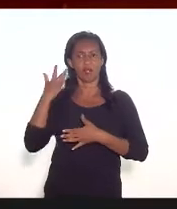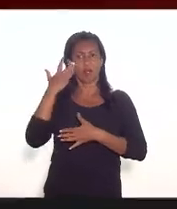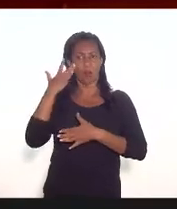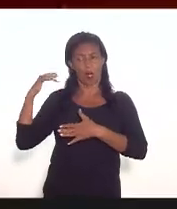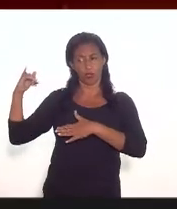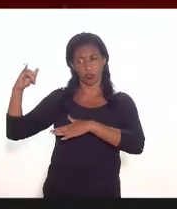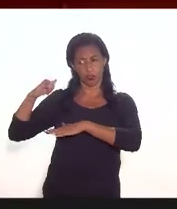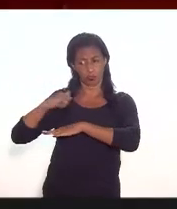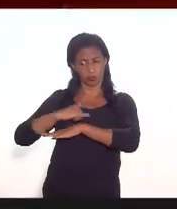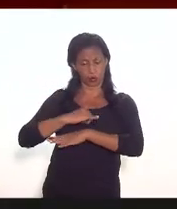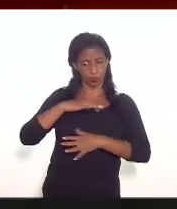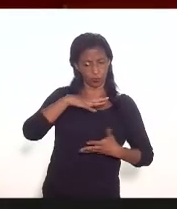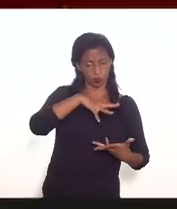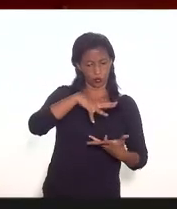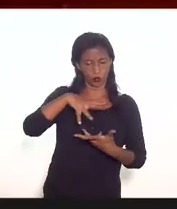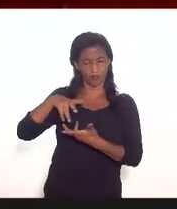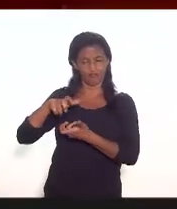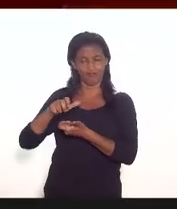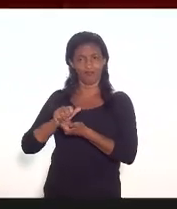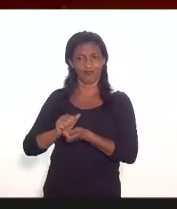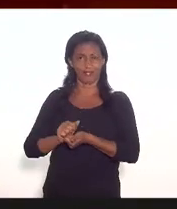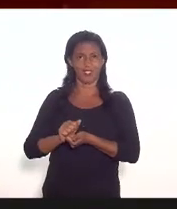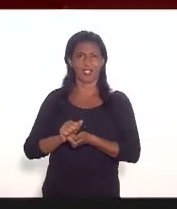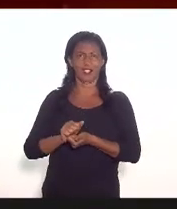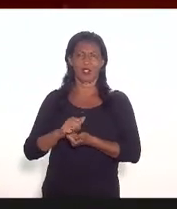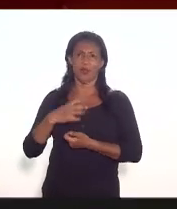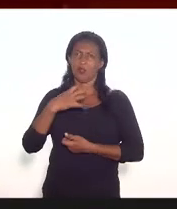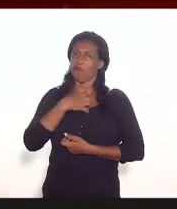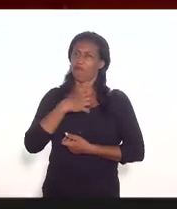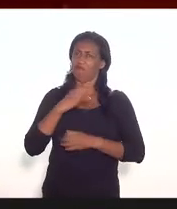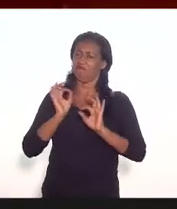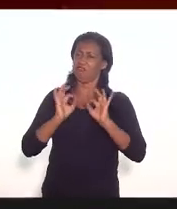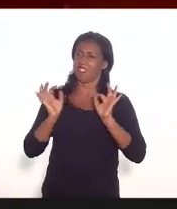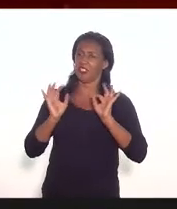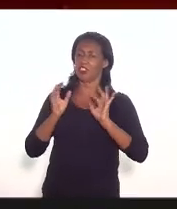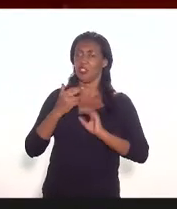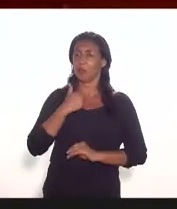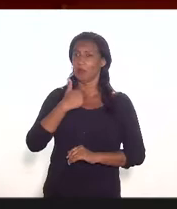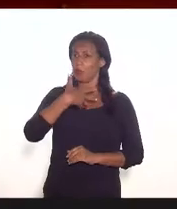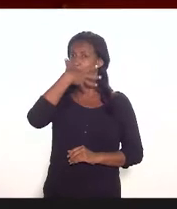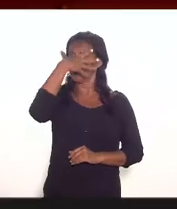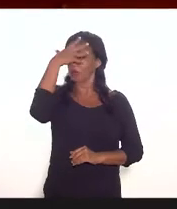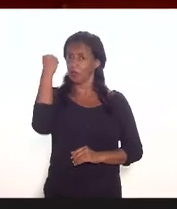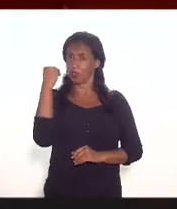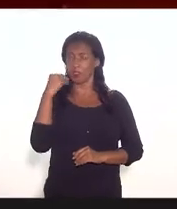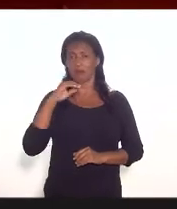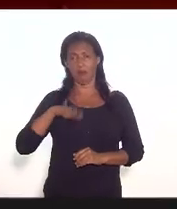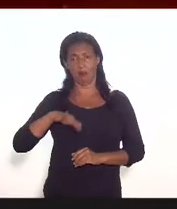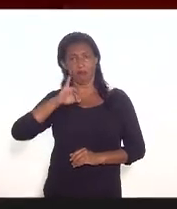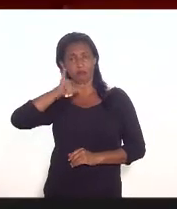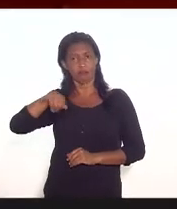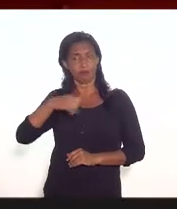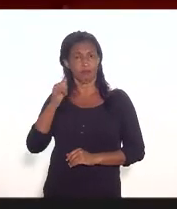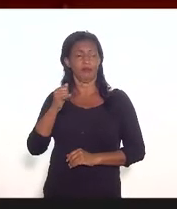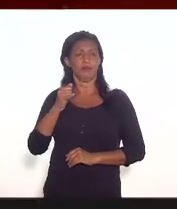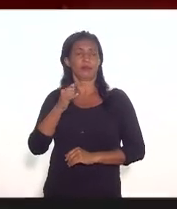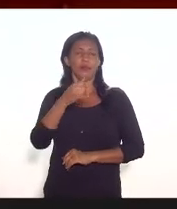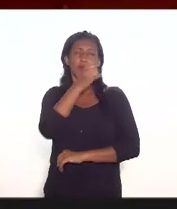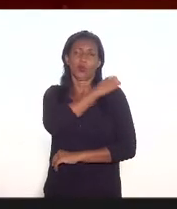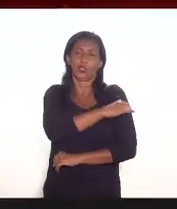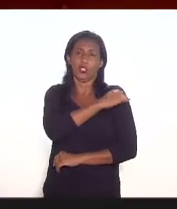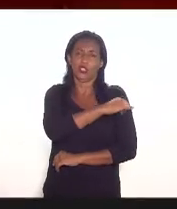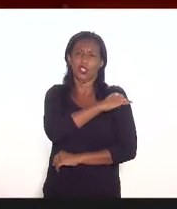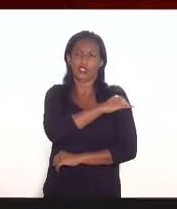internacional realmente não faz muito sentido você deixar agora não podemos esquecer que é um privilégio da cidade do Rio de Janeiro ter um